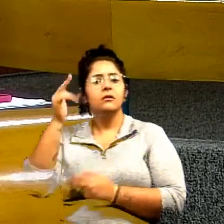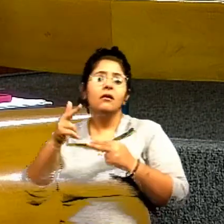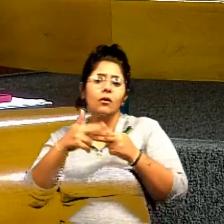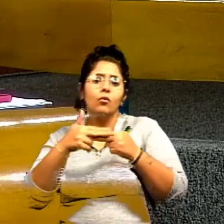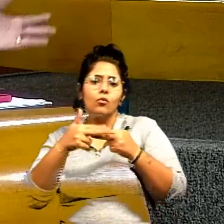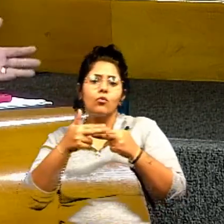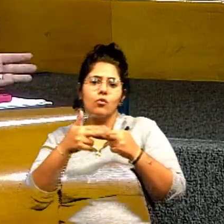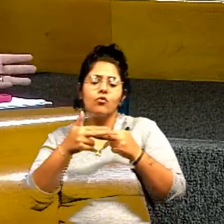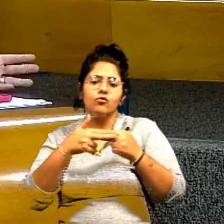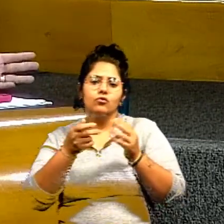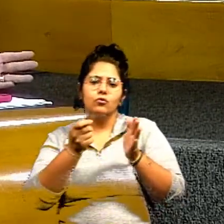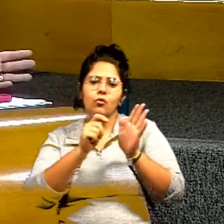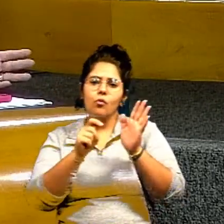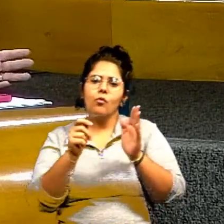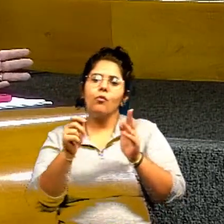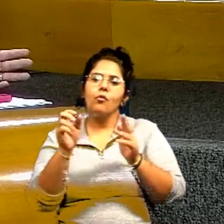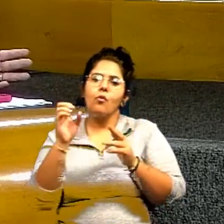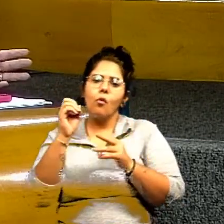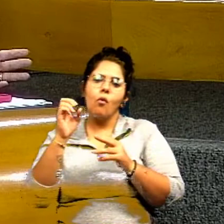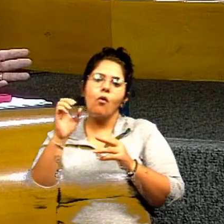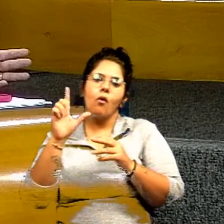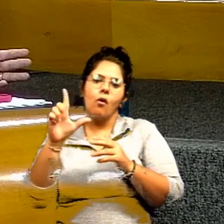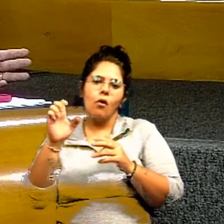estão usando porque ganharam na justiça